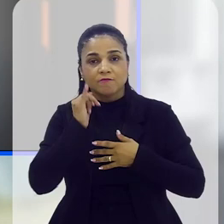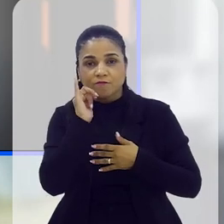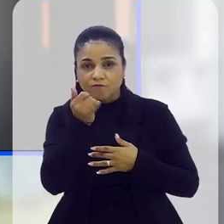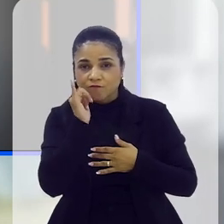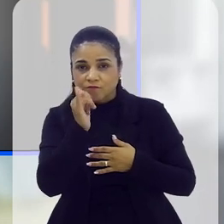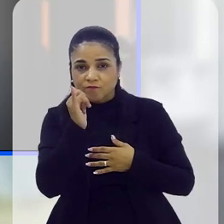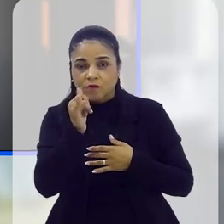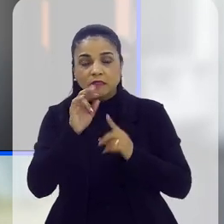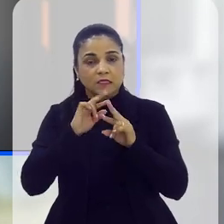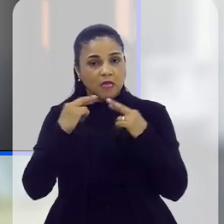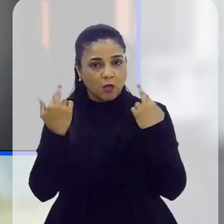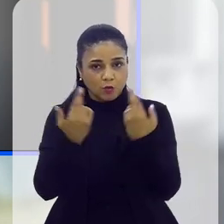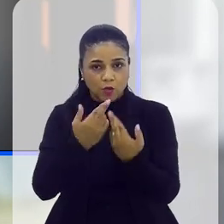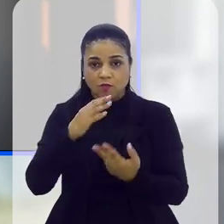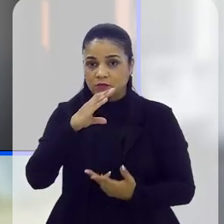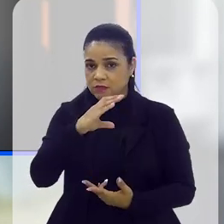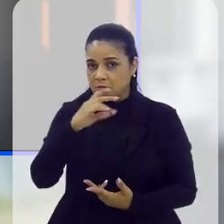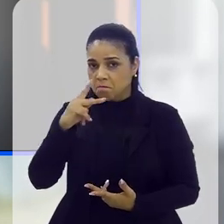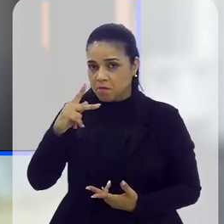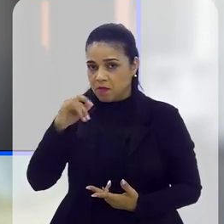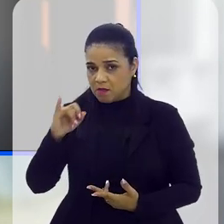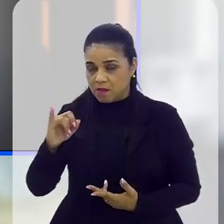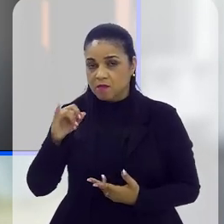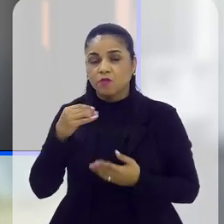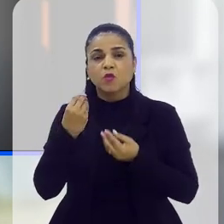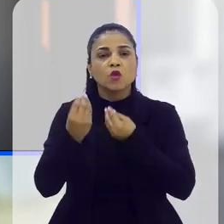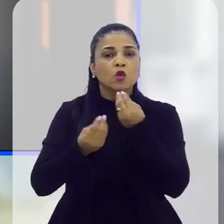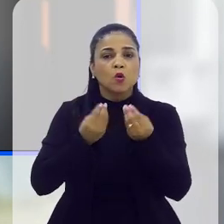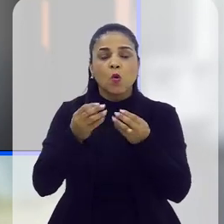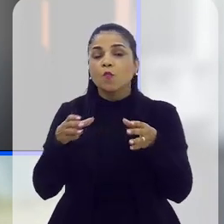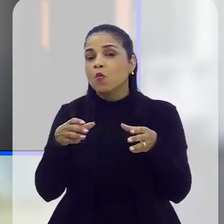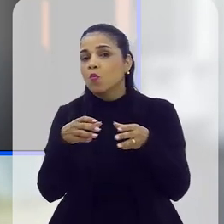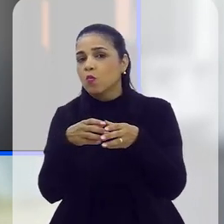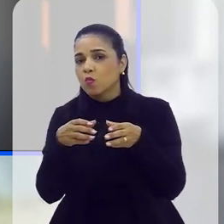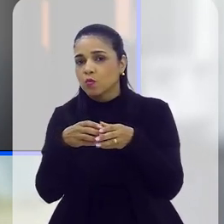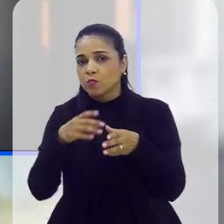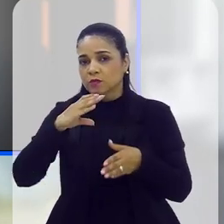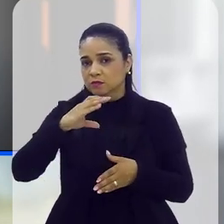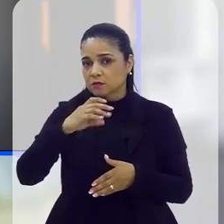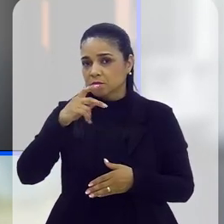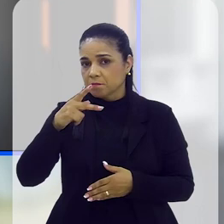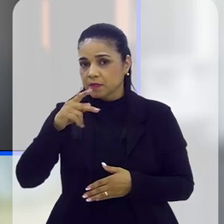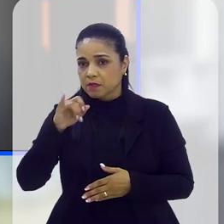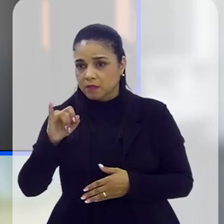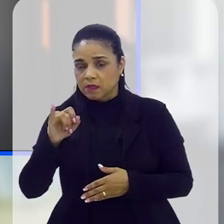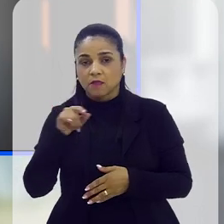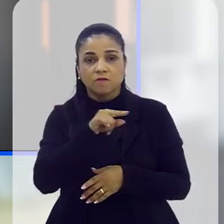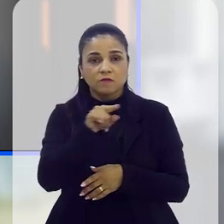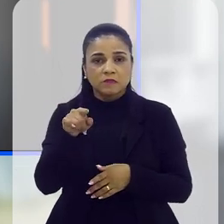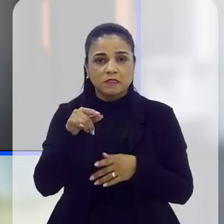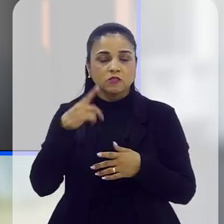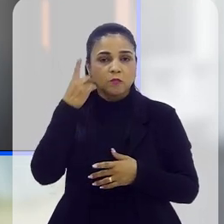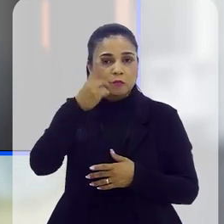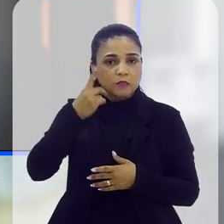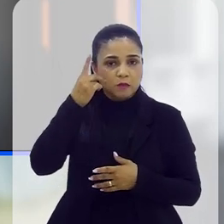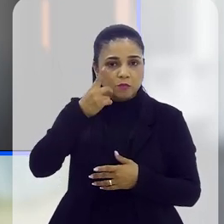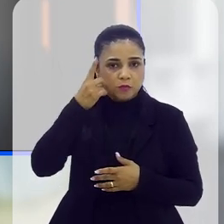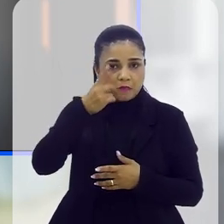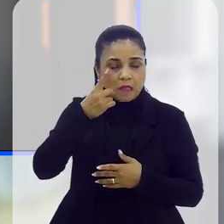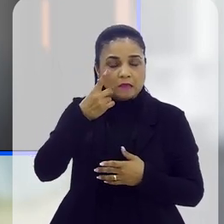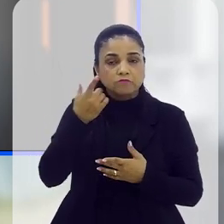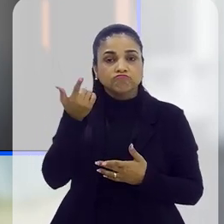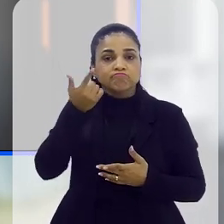relatada inclusive durante as reuniões da CPI, né. O que que o grupo, né, da CPI, vocês como